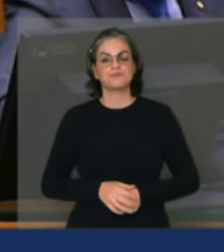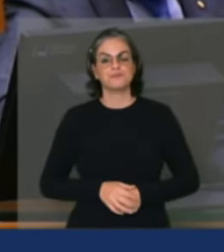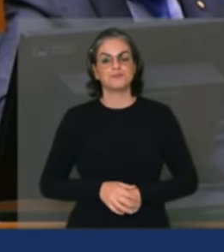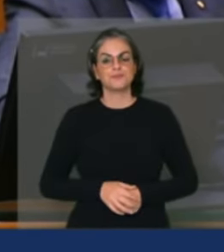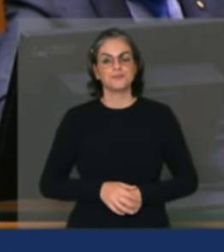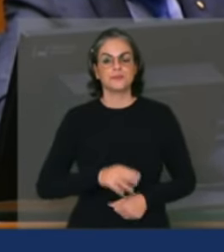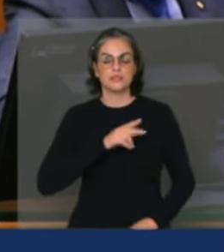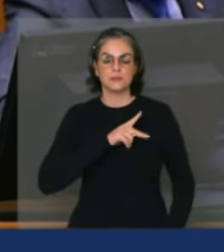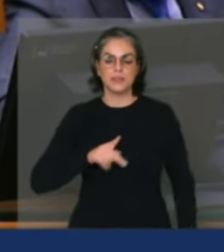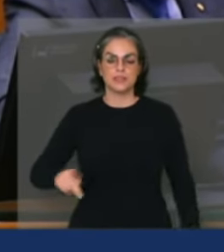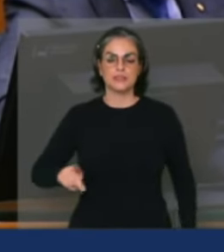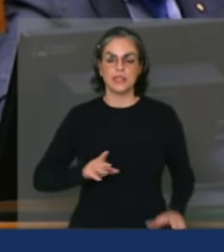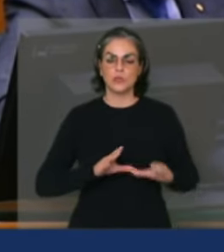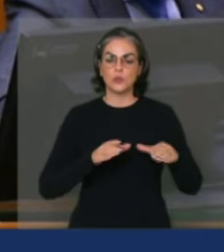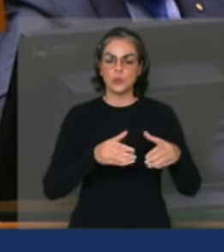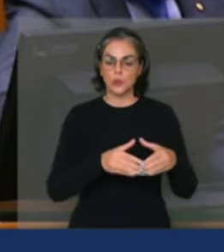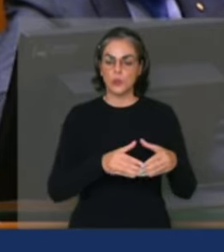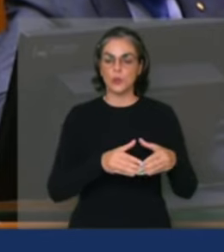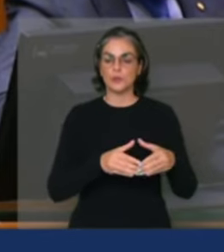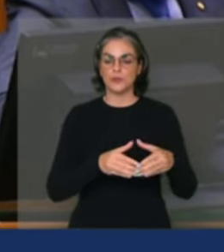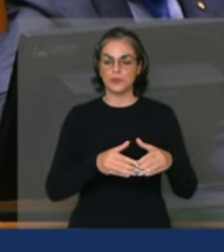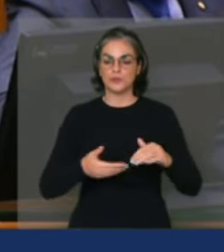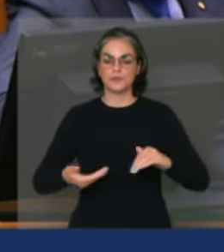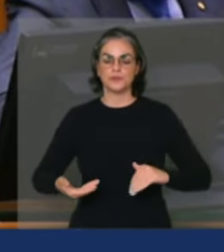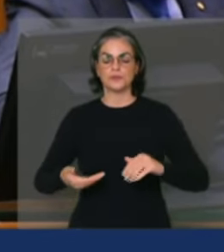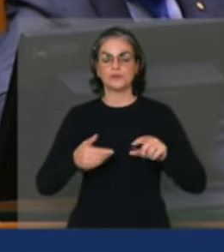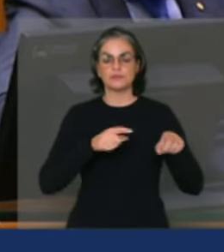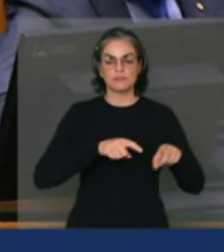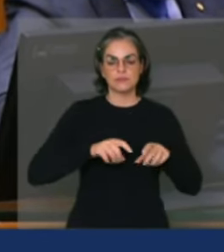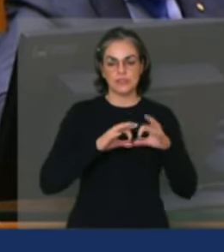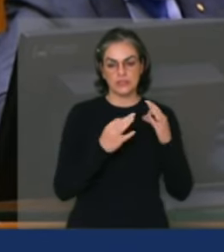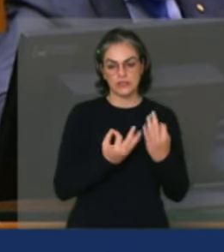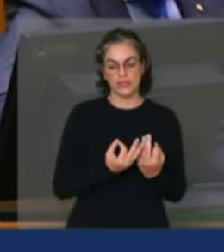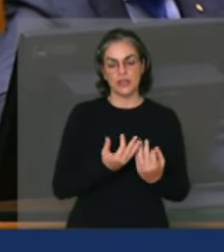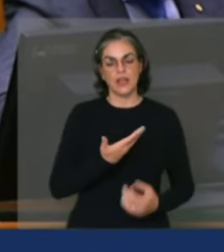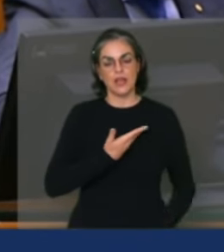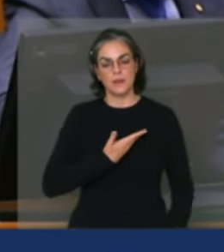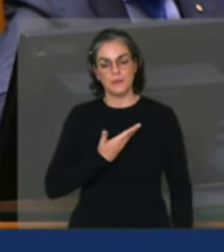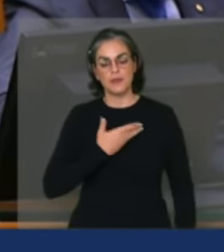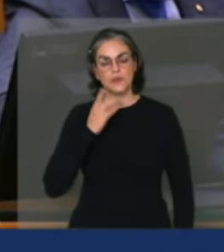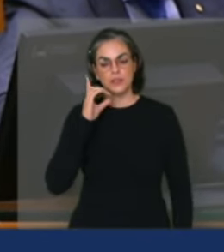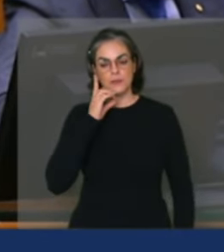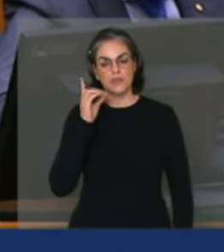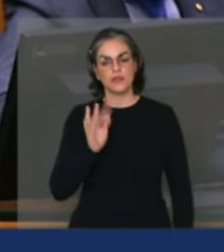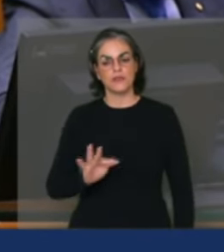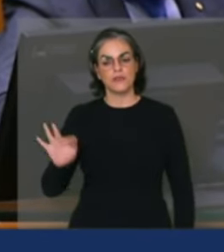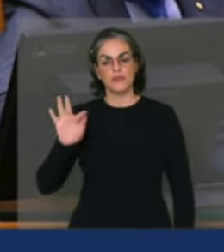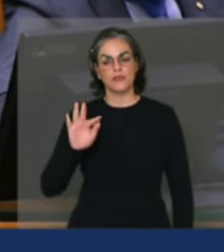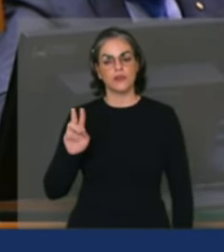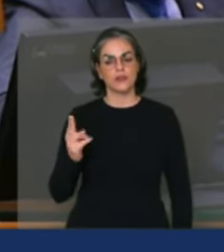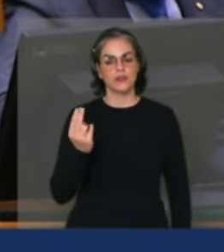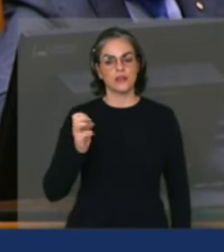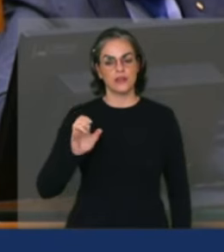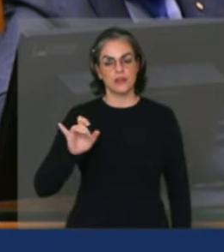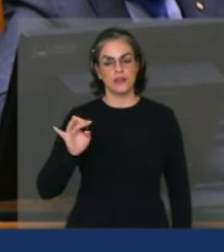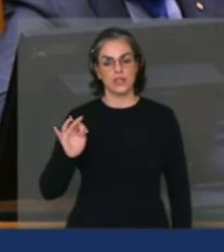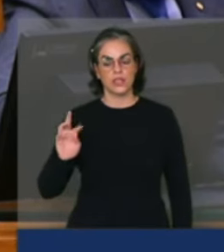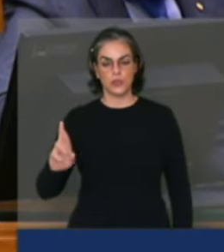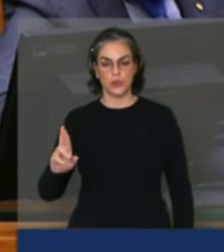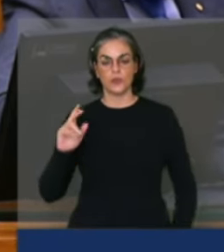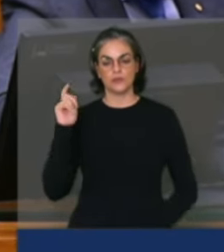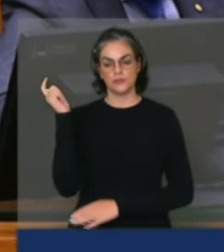da Frente Parlamentar Mista da Agricultura Familiar, o nosso colega deputado federal Heitor Chul do Rio Grande do Sul.